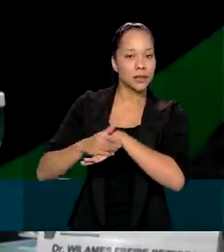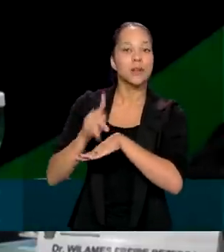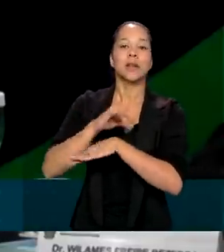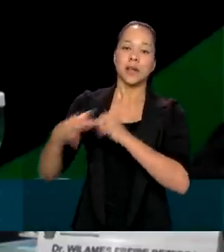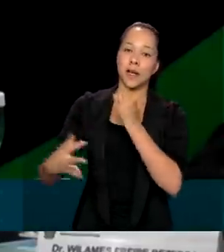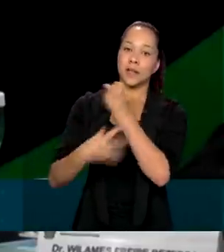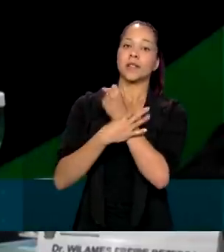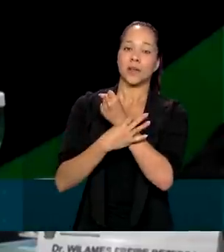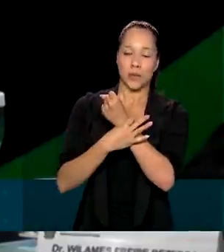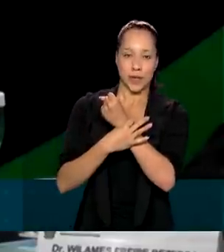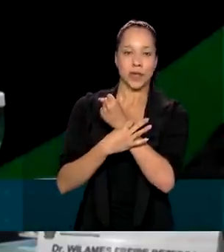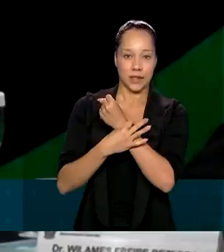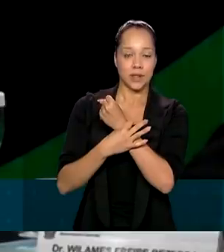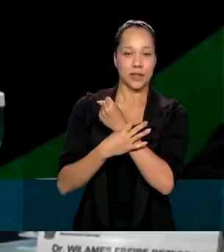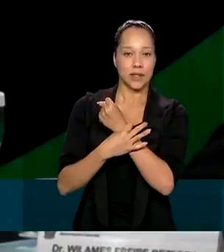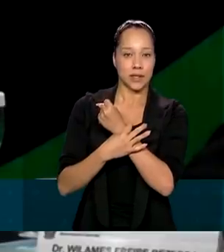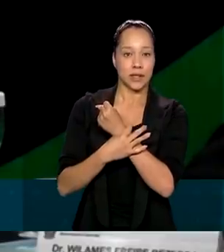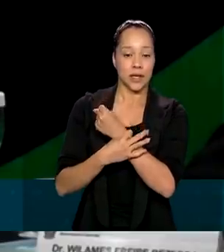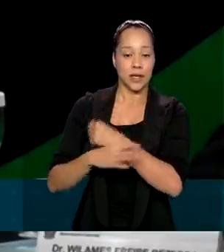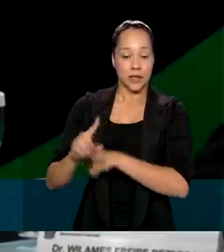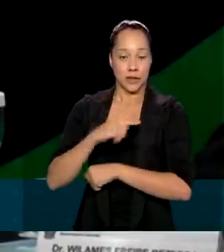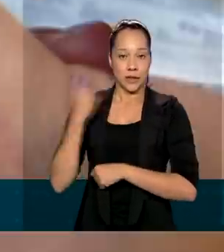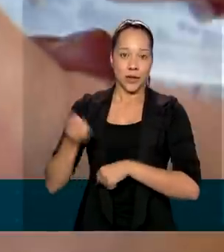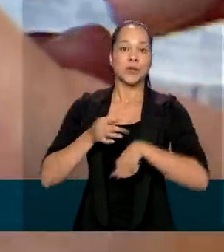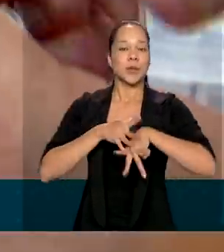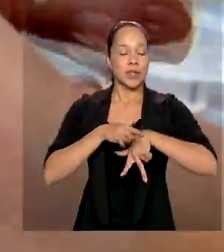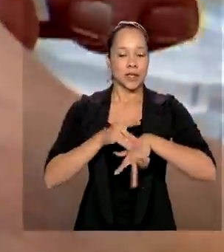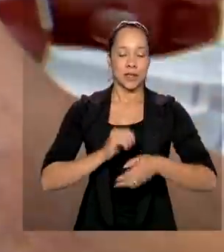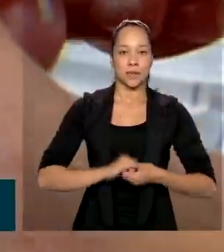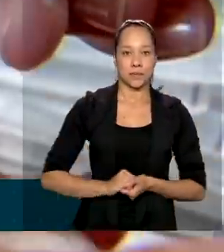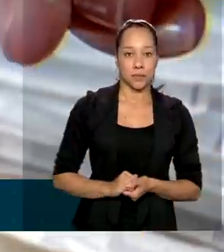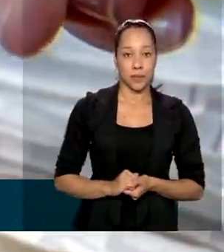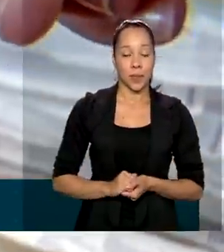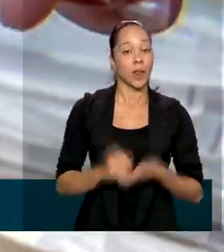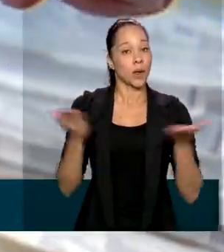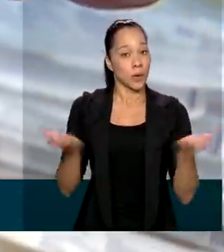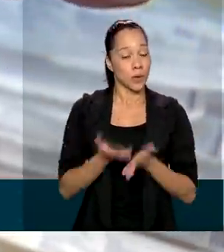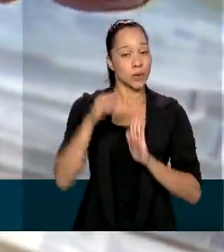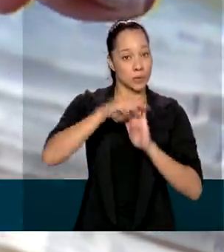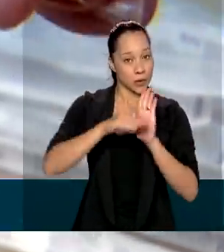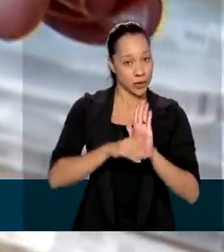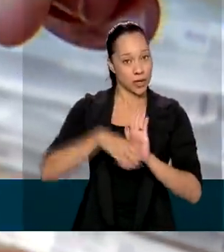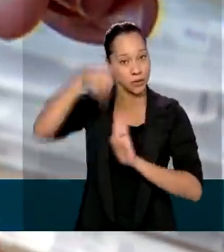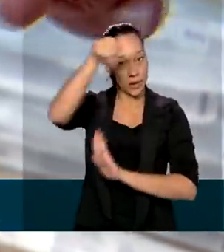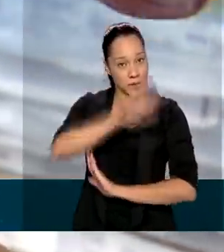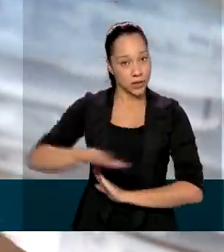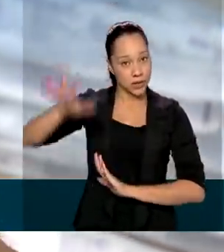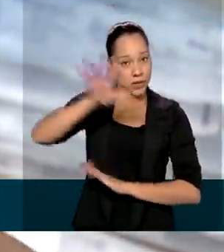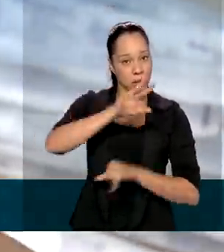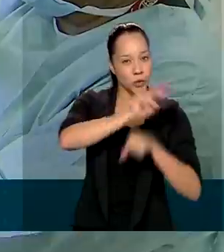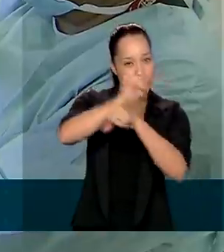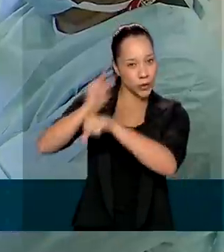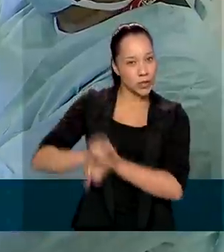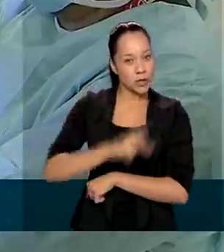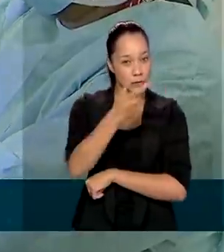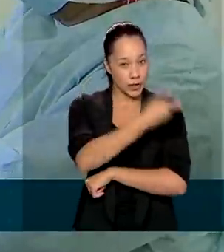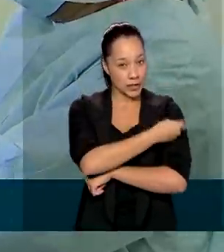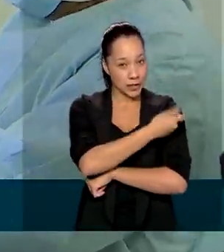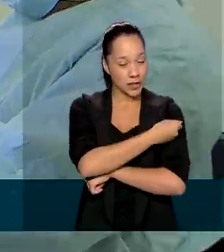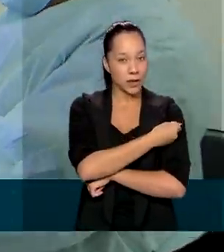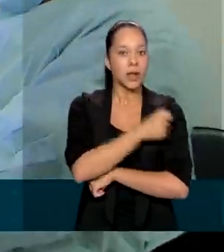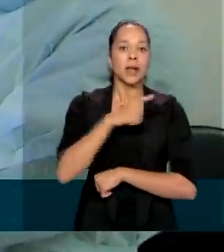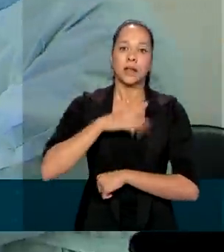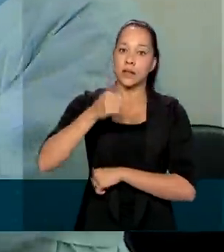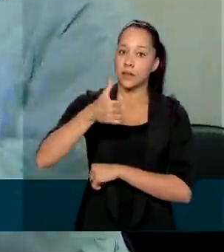segurança dos nossos pacientes. Atualmente, o Programa Nacional de Imunização engloba